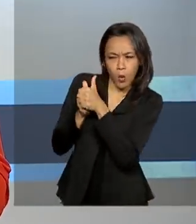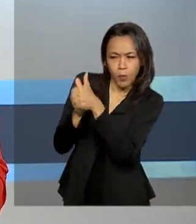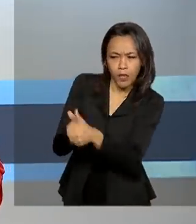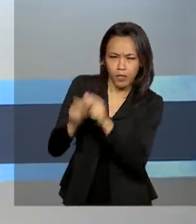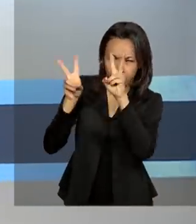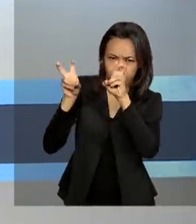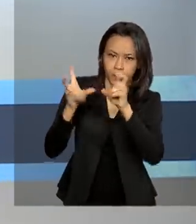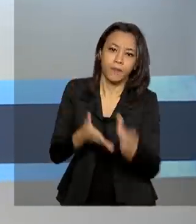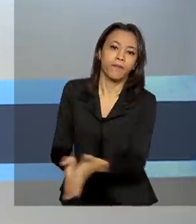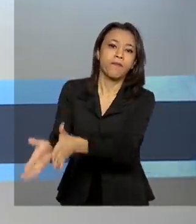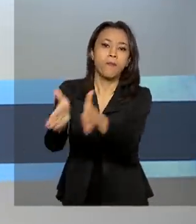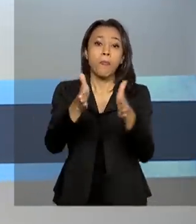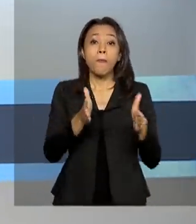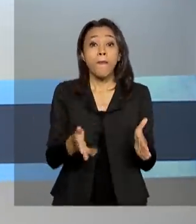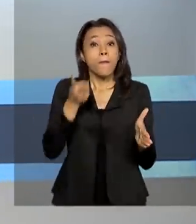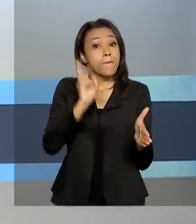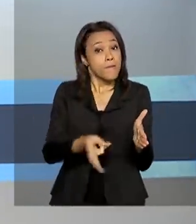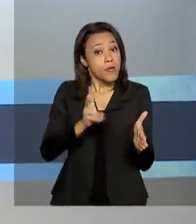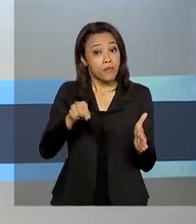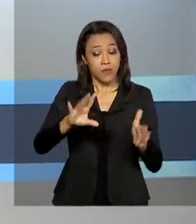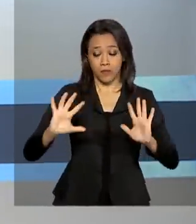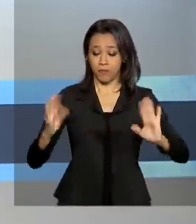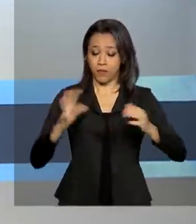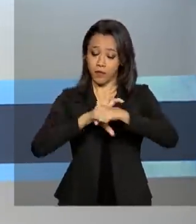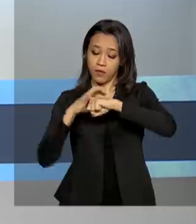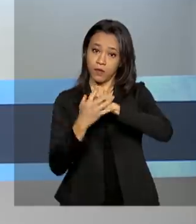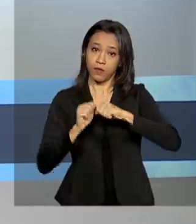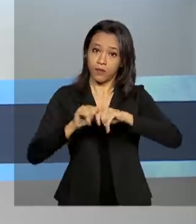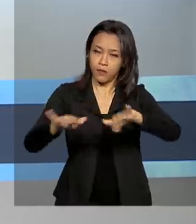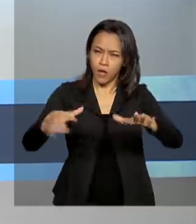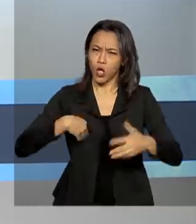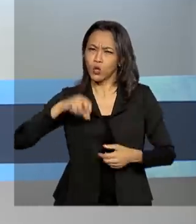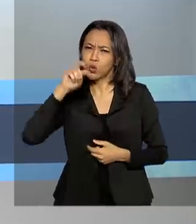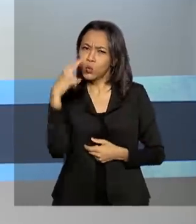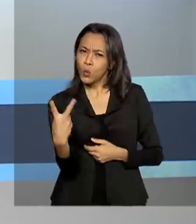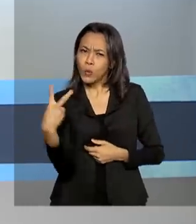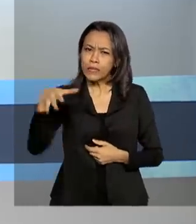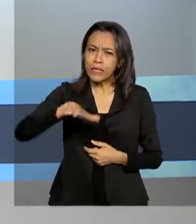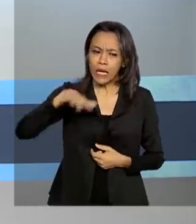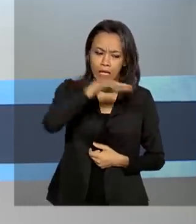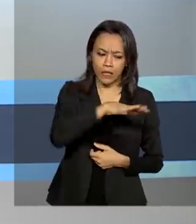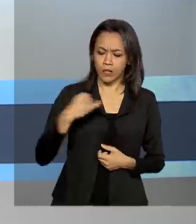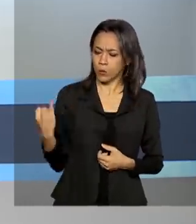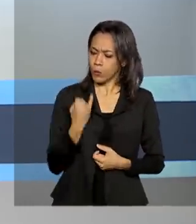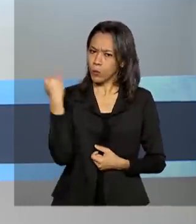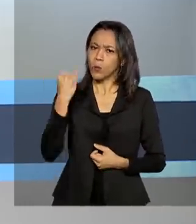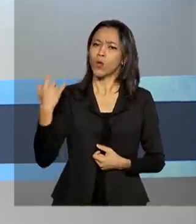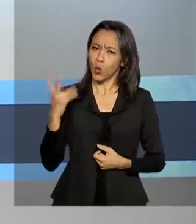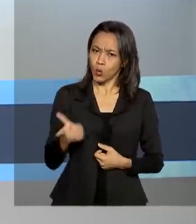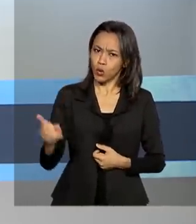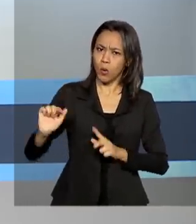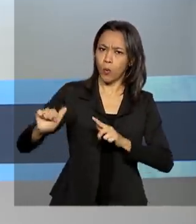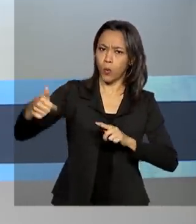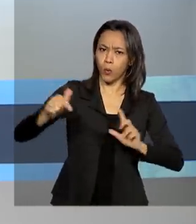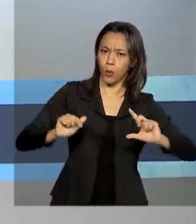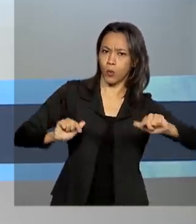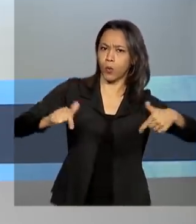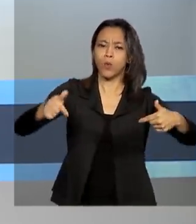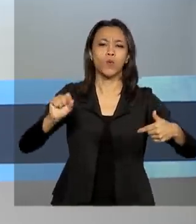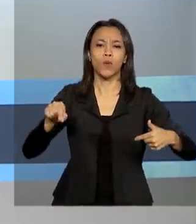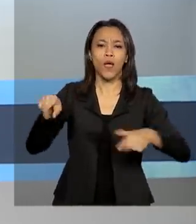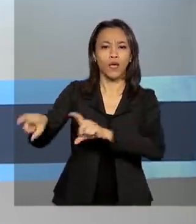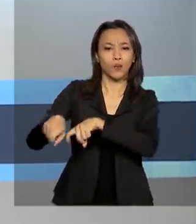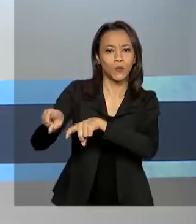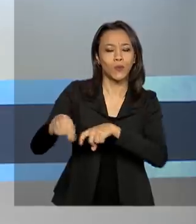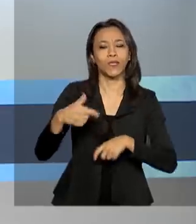E mesmo durante a pandemia do novo coronavírus, dois setores importantes para o país continuam em pleno funcionamento, a agricultura